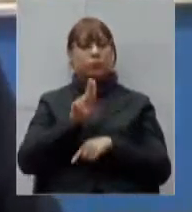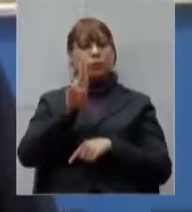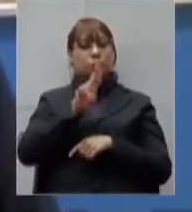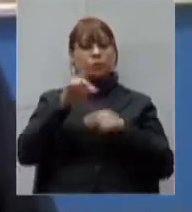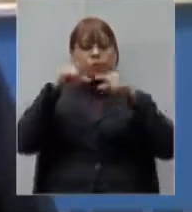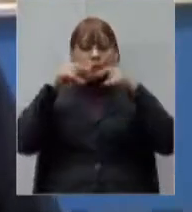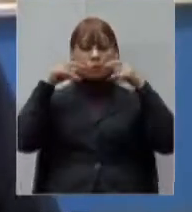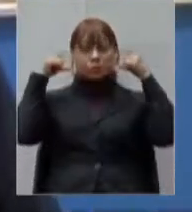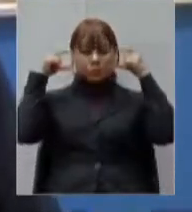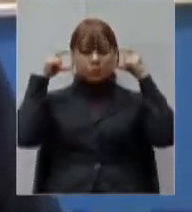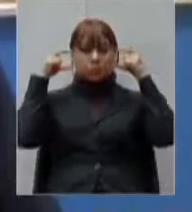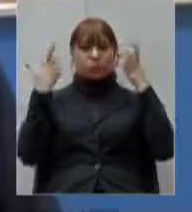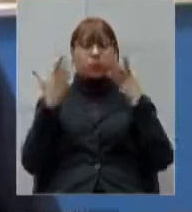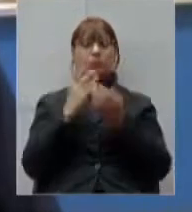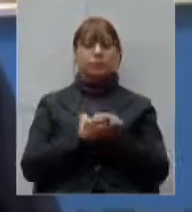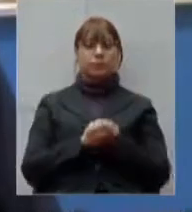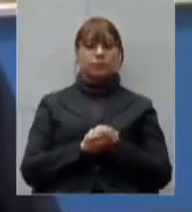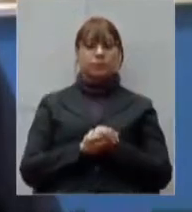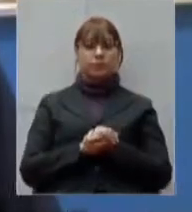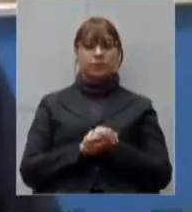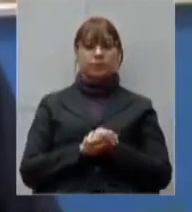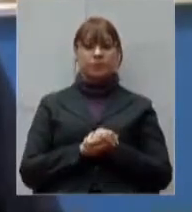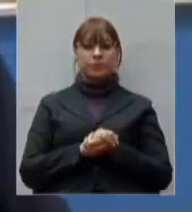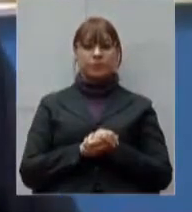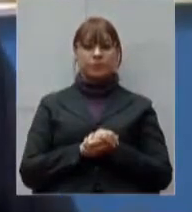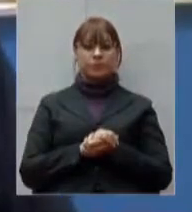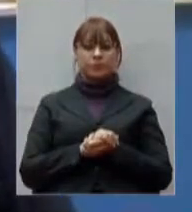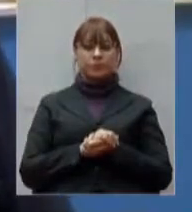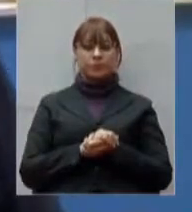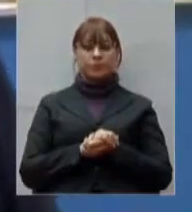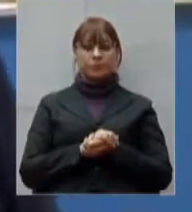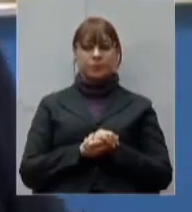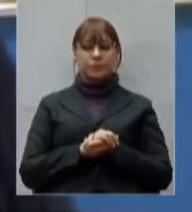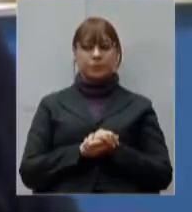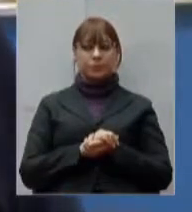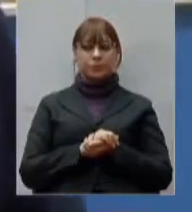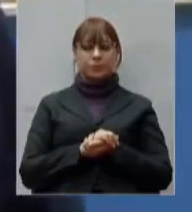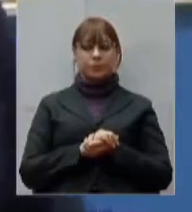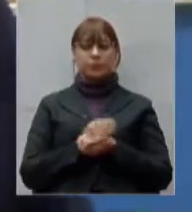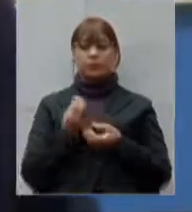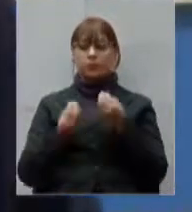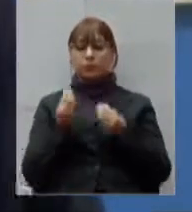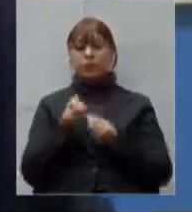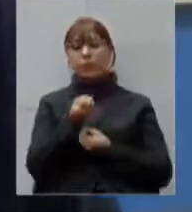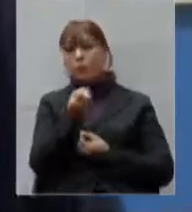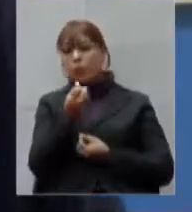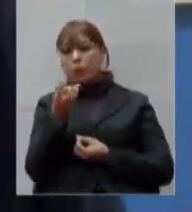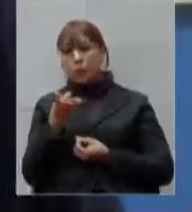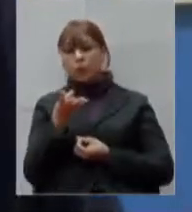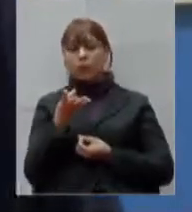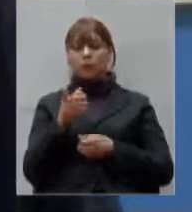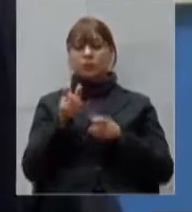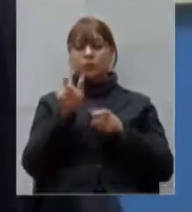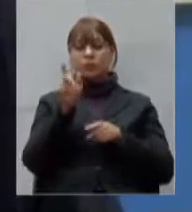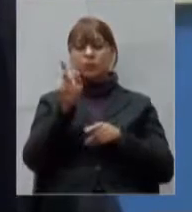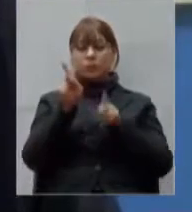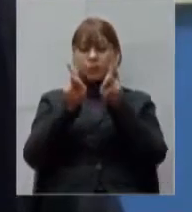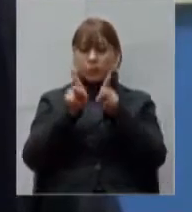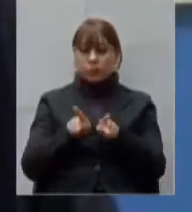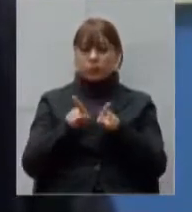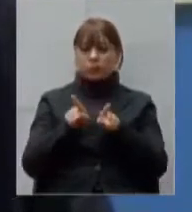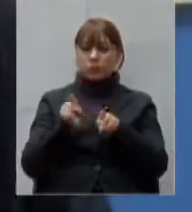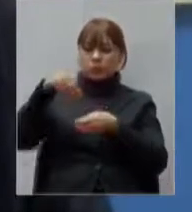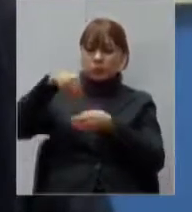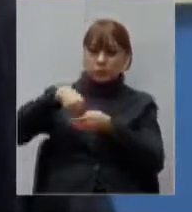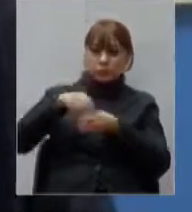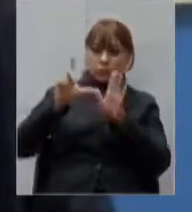restrito de pessoas dentro dos estabelecimentos conforme a metragem quadrada útil